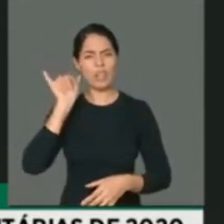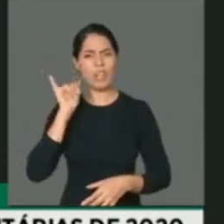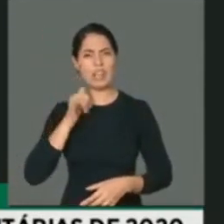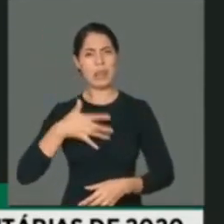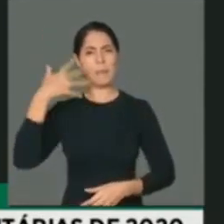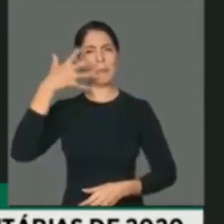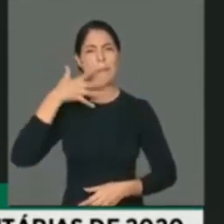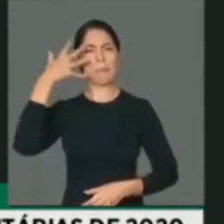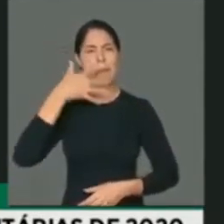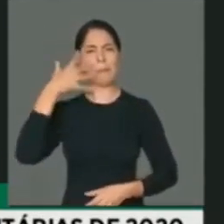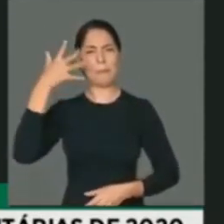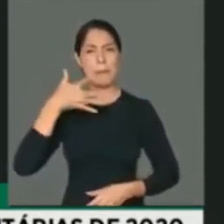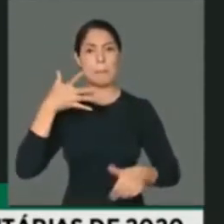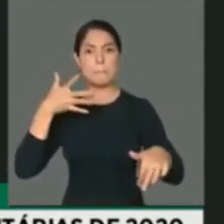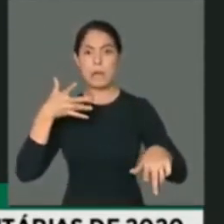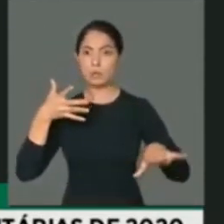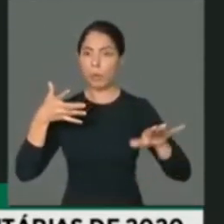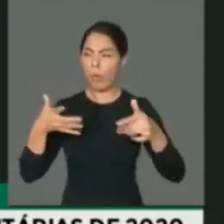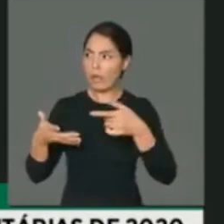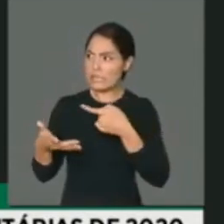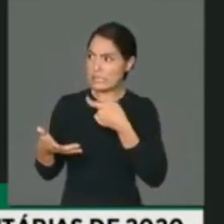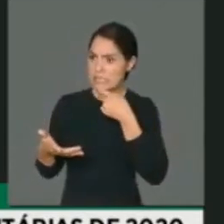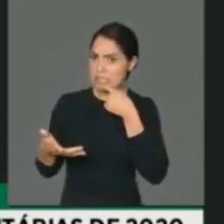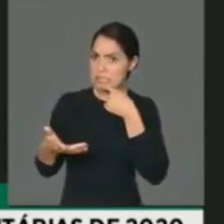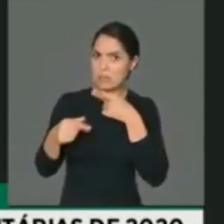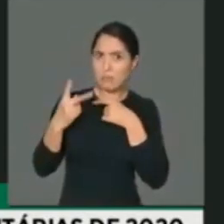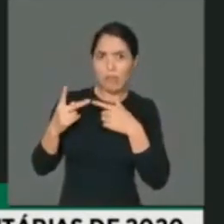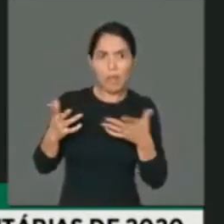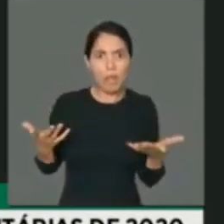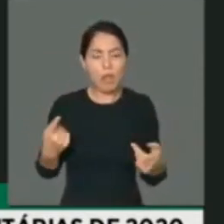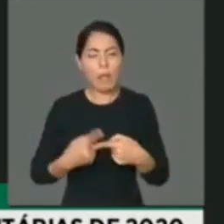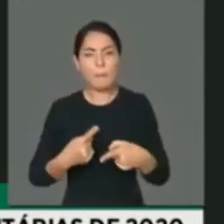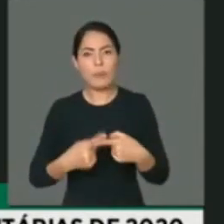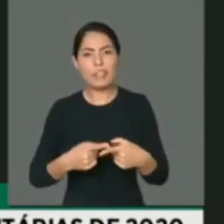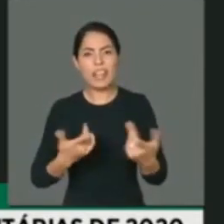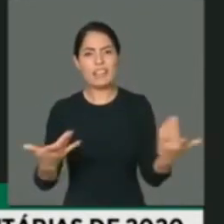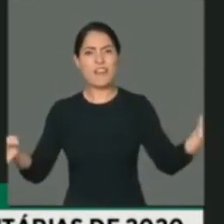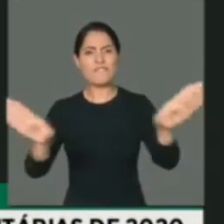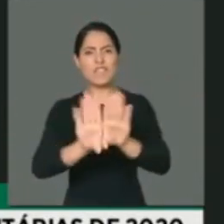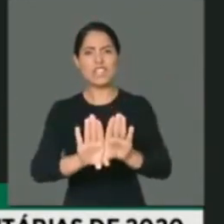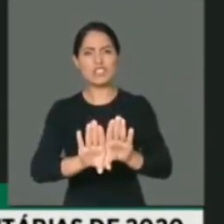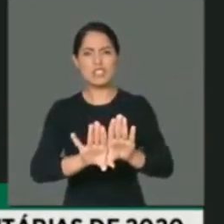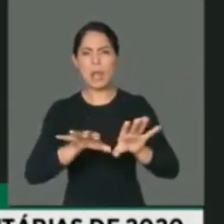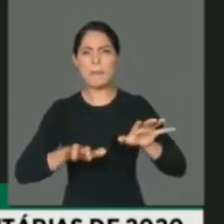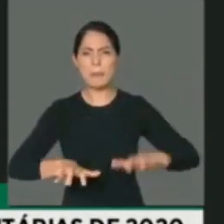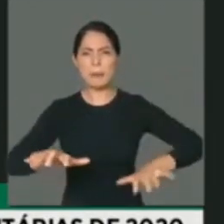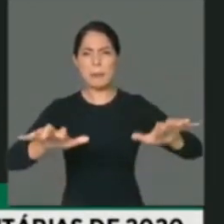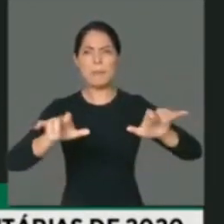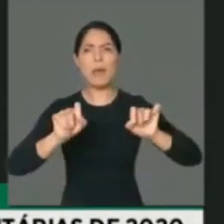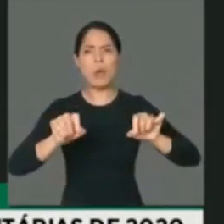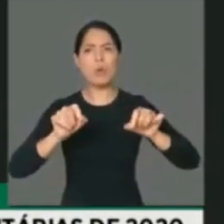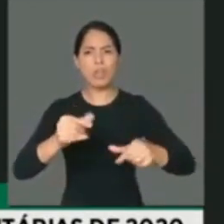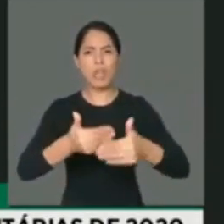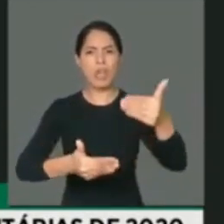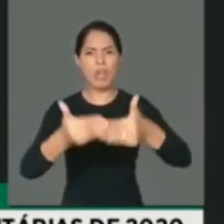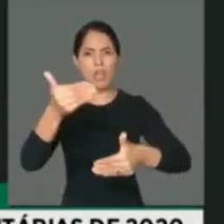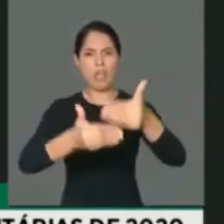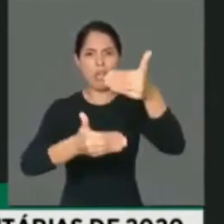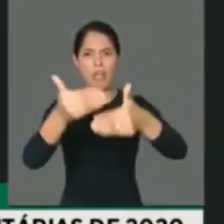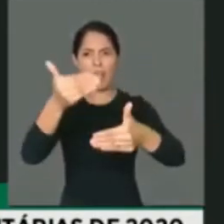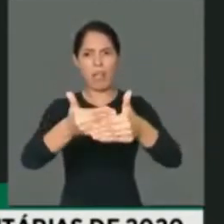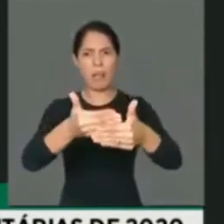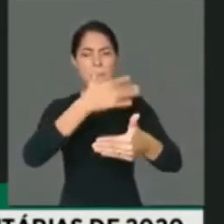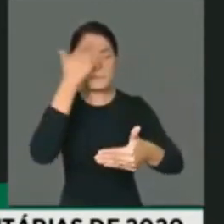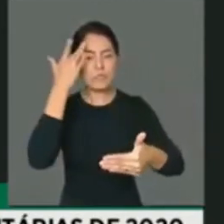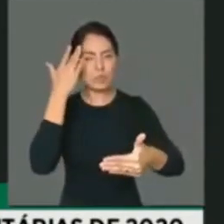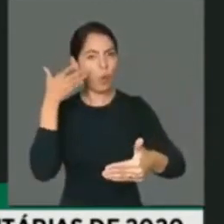que vai fechar os 28 acessos da cidade com os blocos de concreto, ou seja, ninguém pode mais